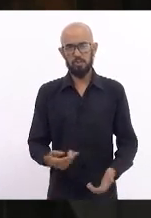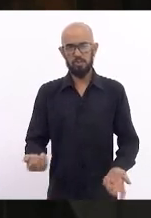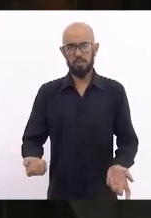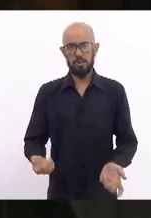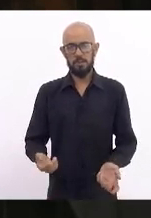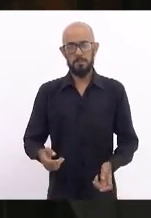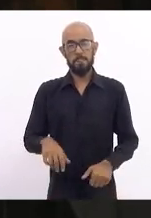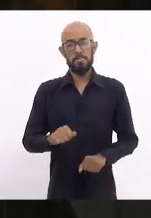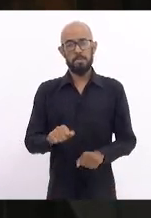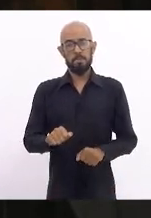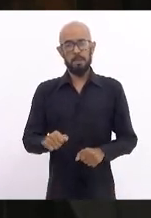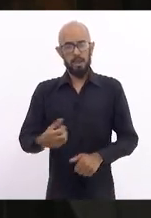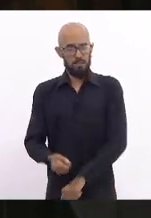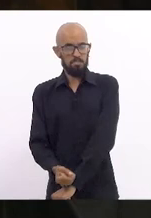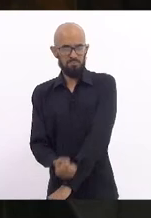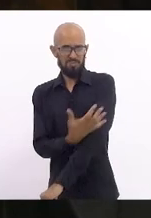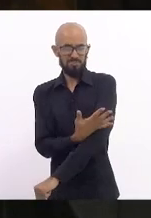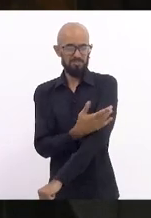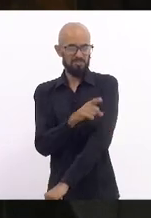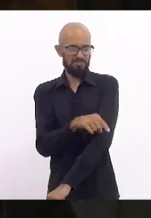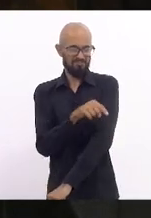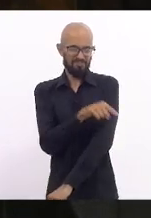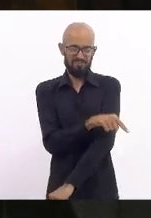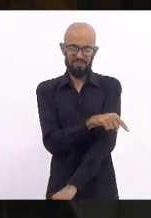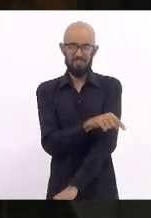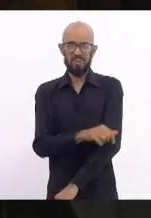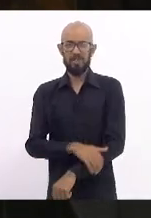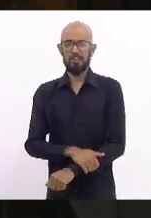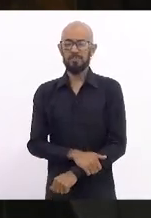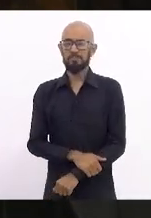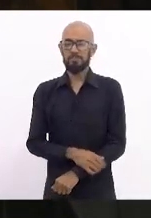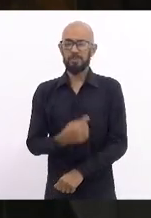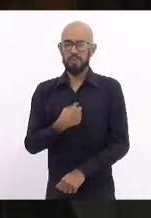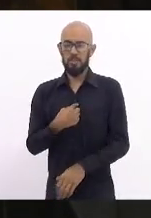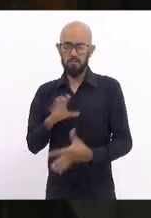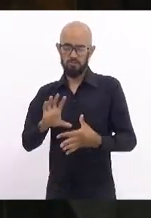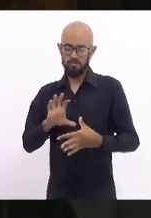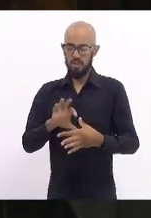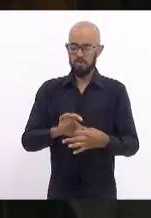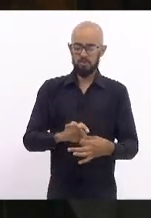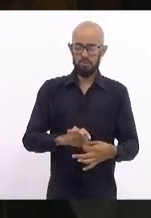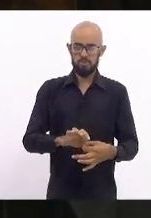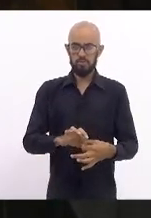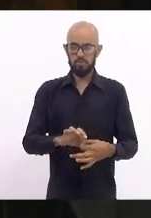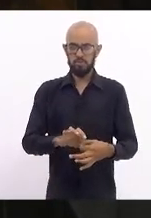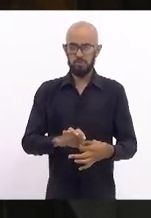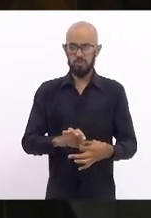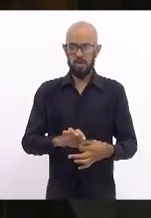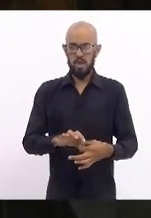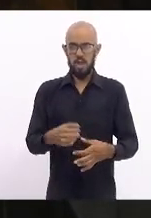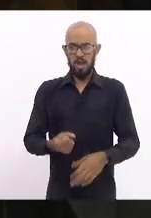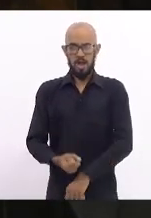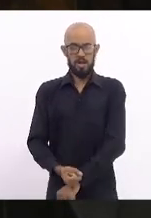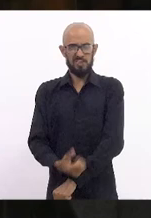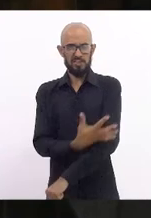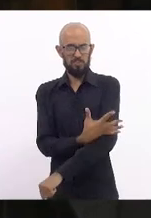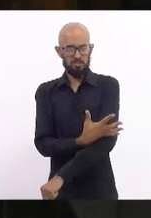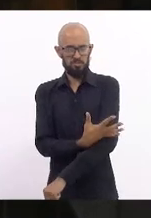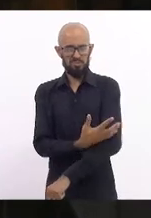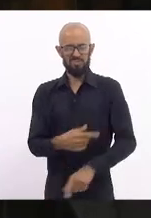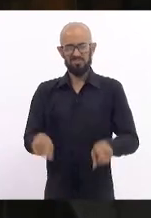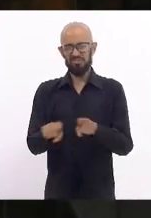E eu me associo, senhora presidente, a essa comoção e repudio